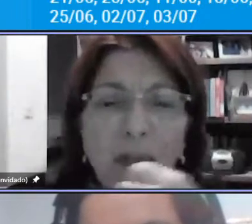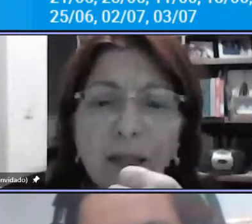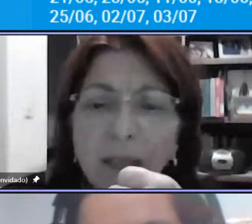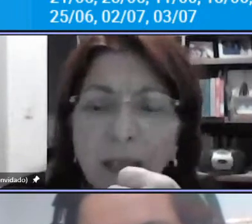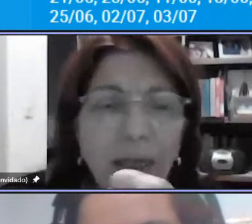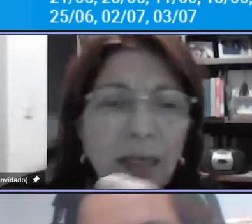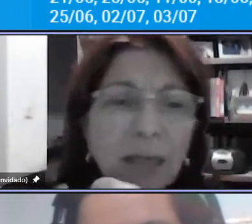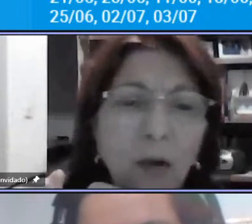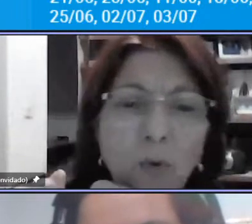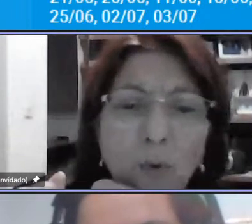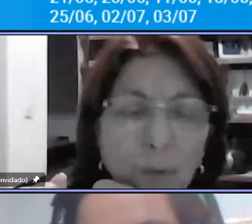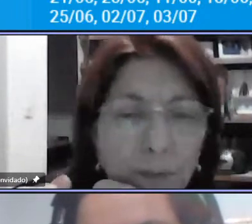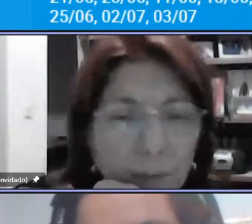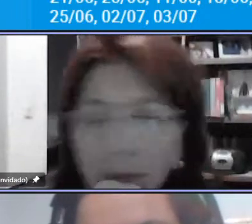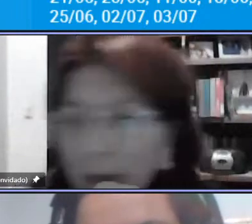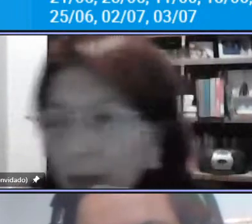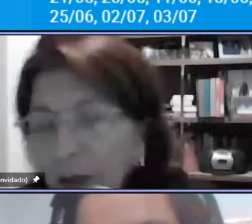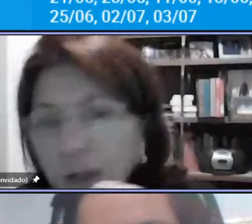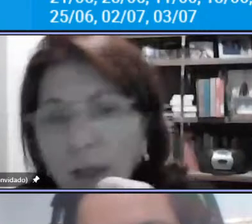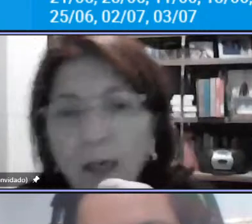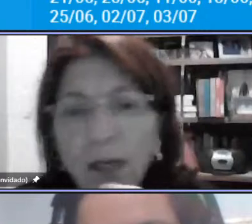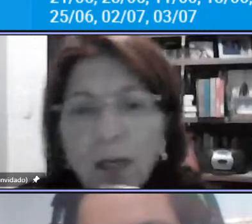a calçada cada um